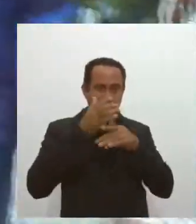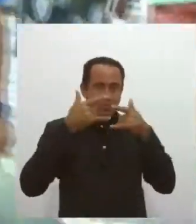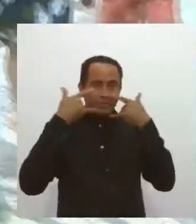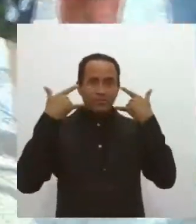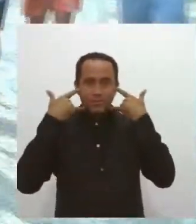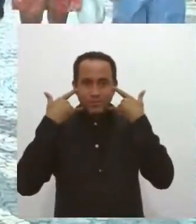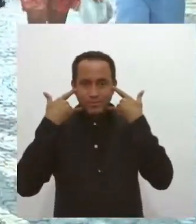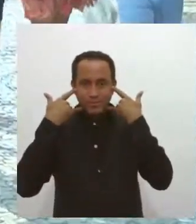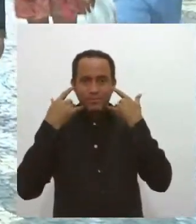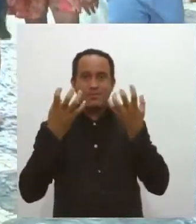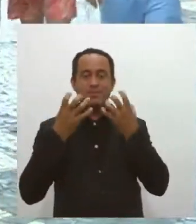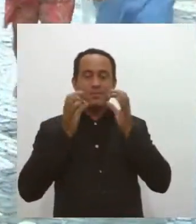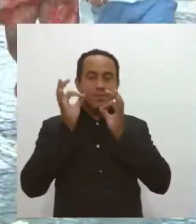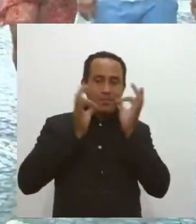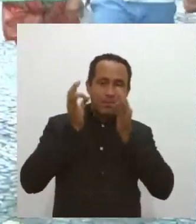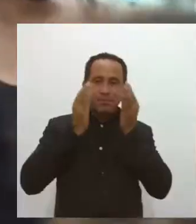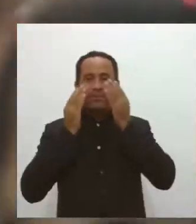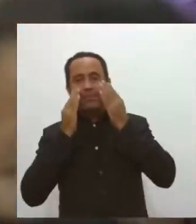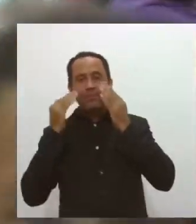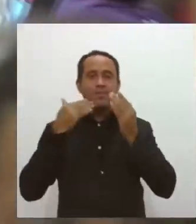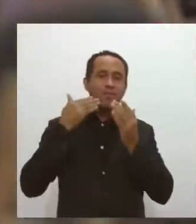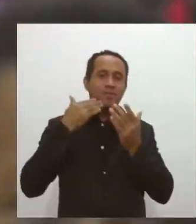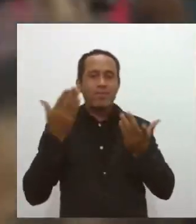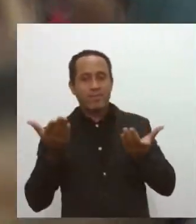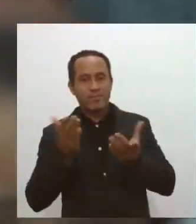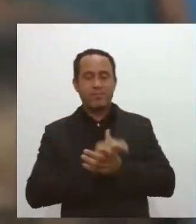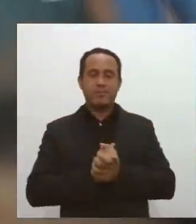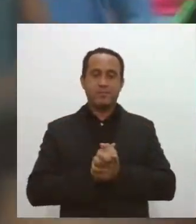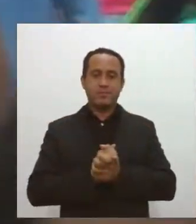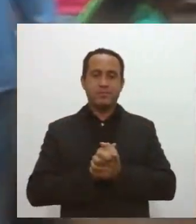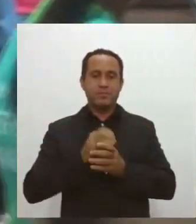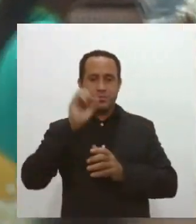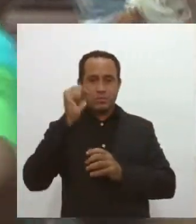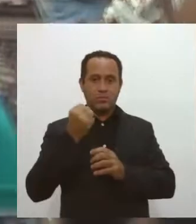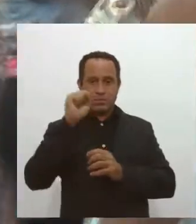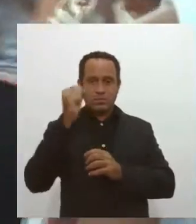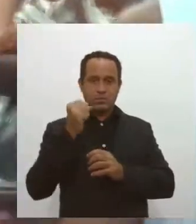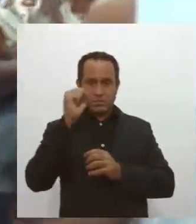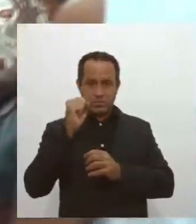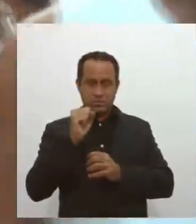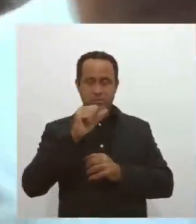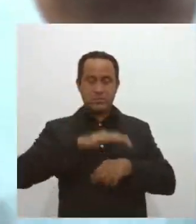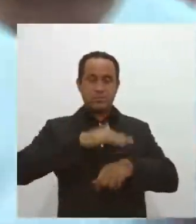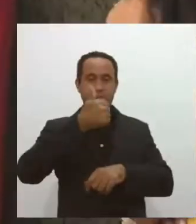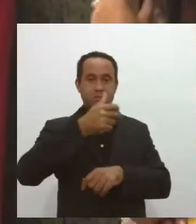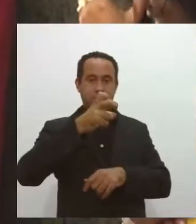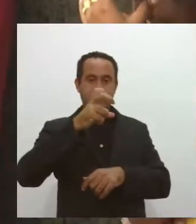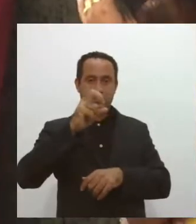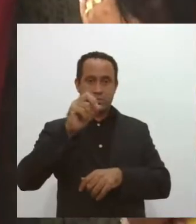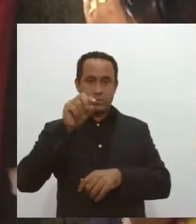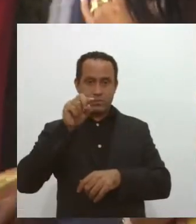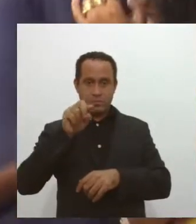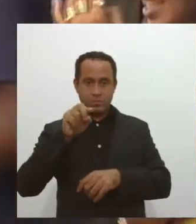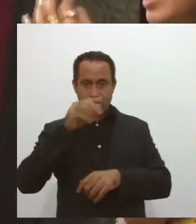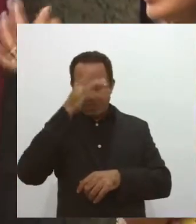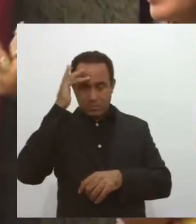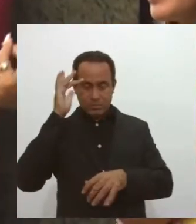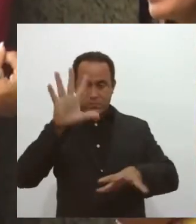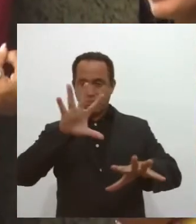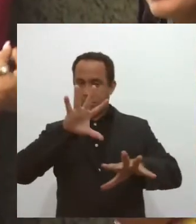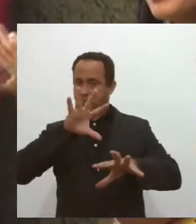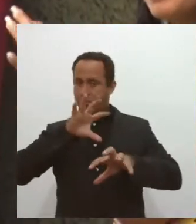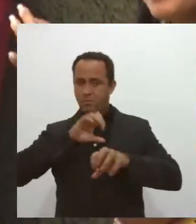e tentam consertar o erro. Em Sergipe, mais de 155 mil pessoas já foram